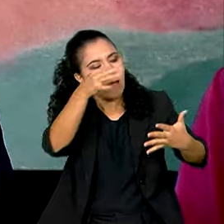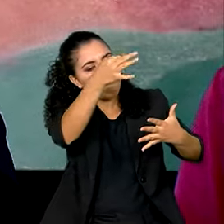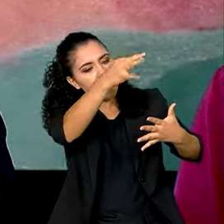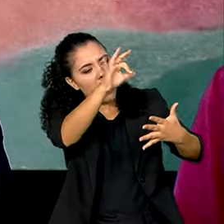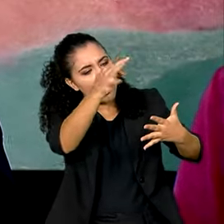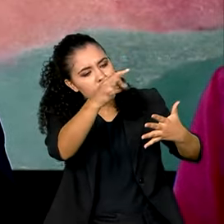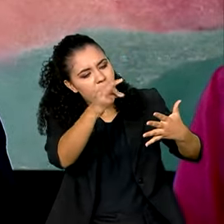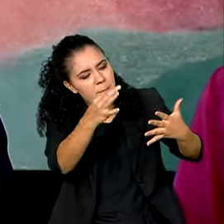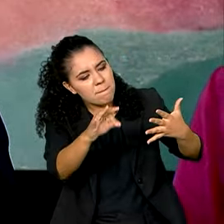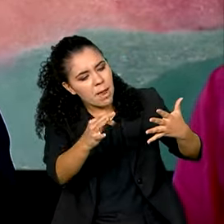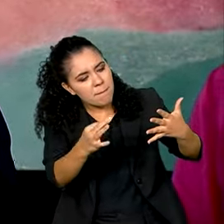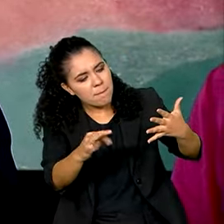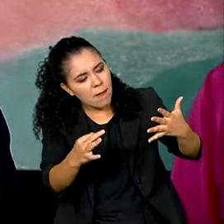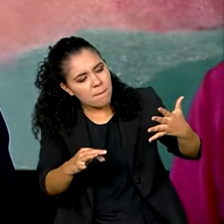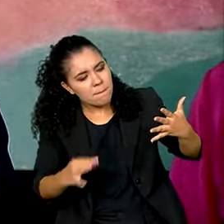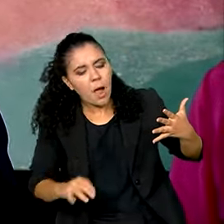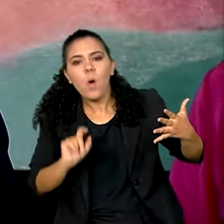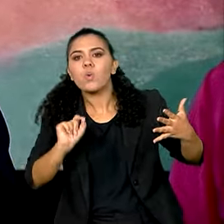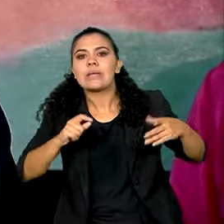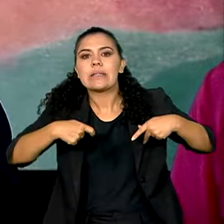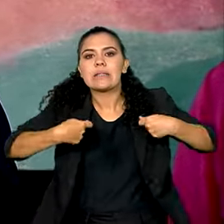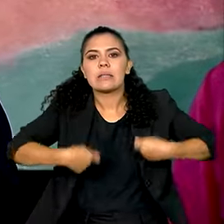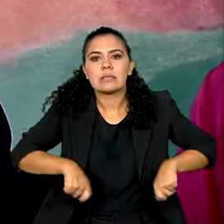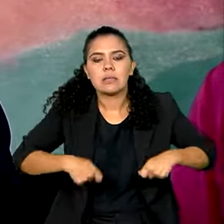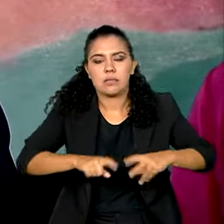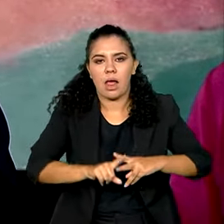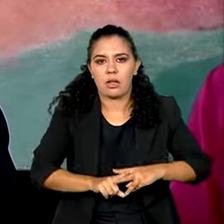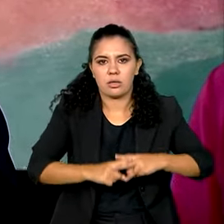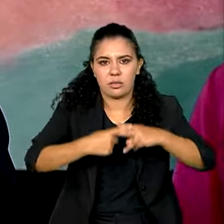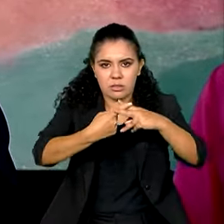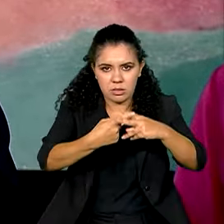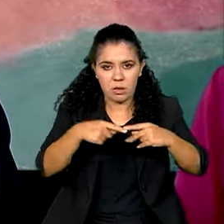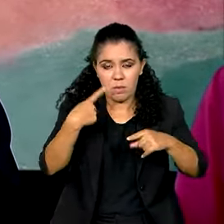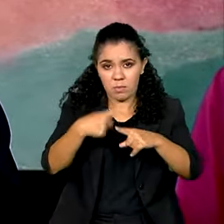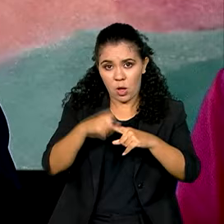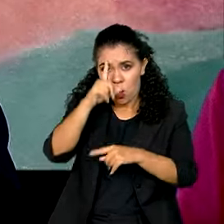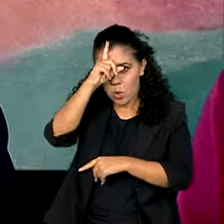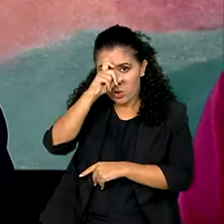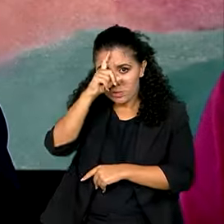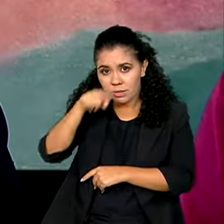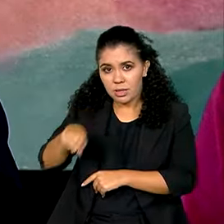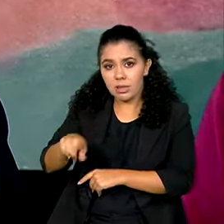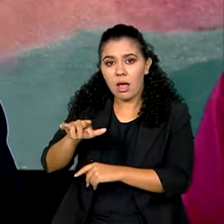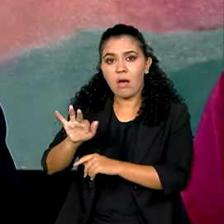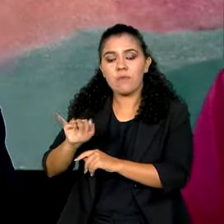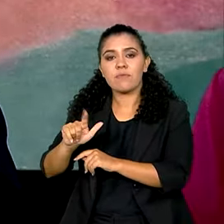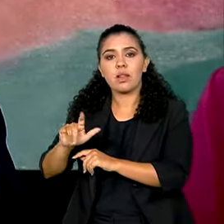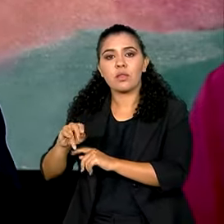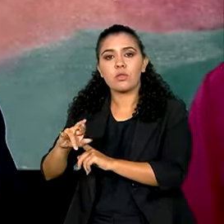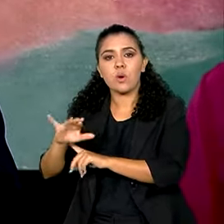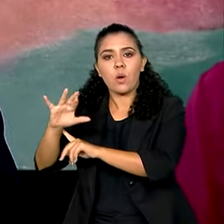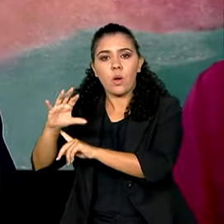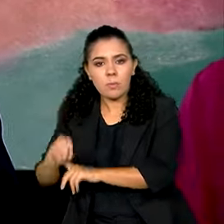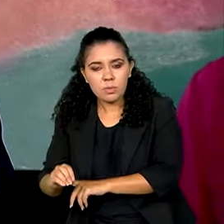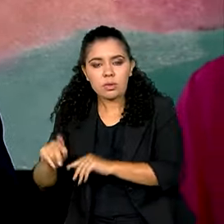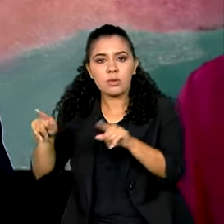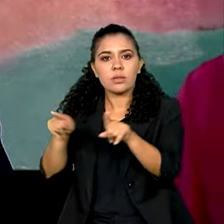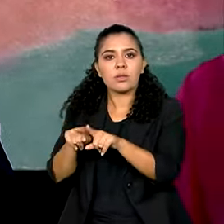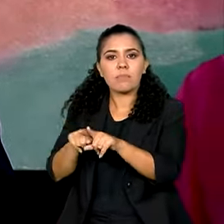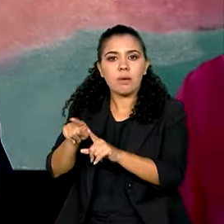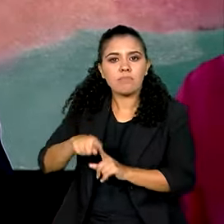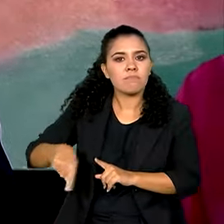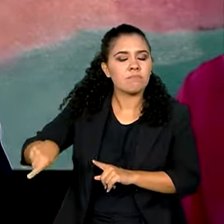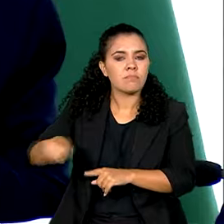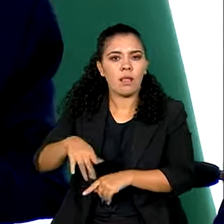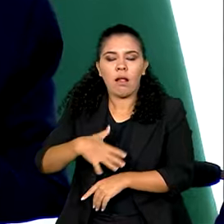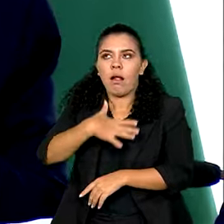ajustes necessários, porque simplesmente os hospitais filantrópicos, as entidades e as santas casas estavam simplesmente